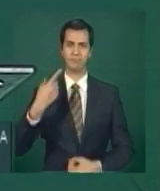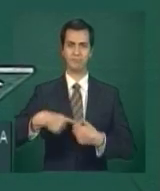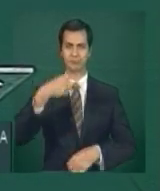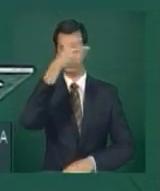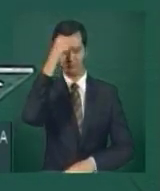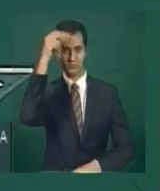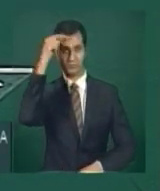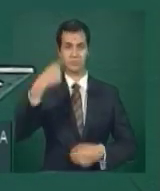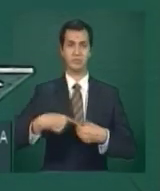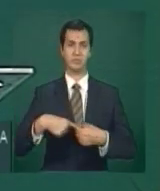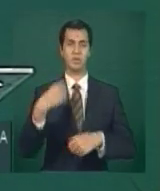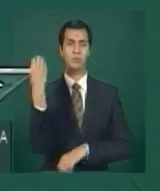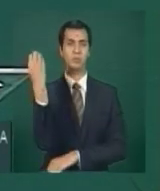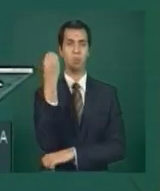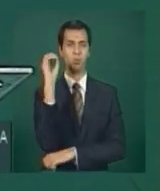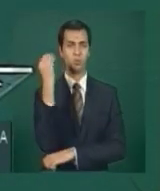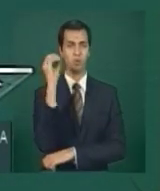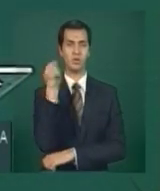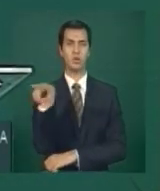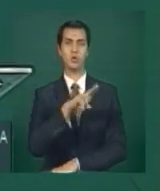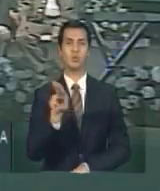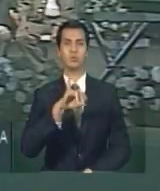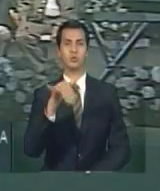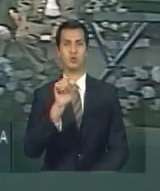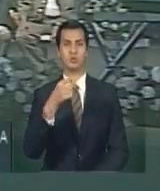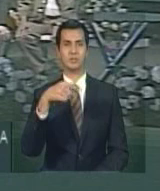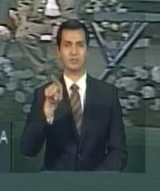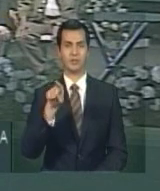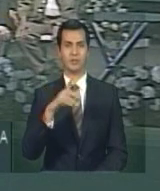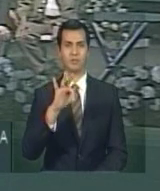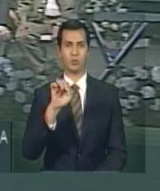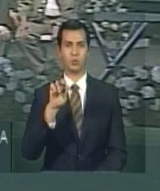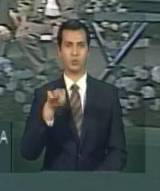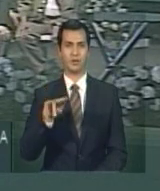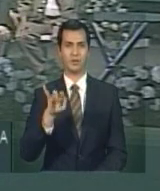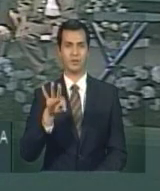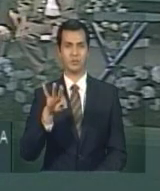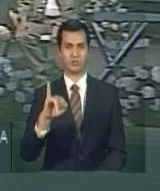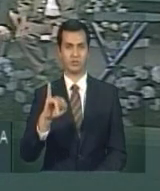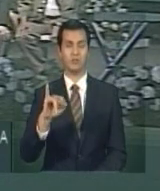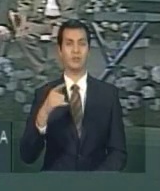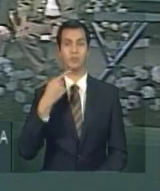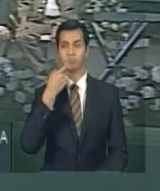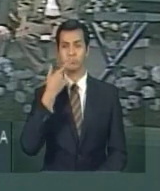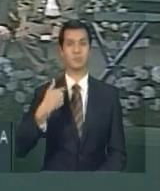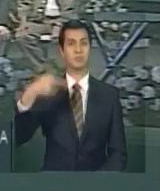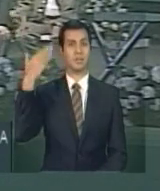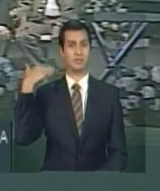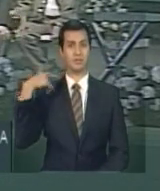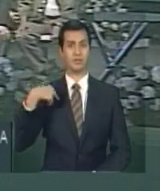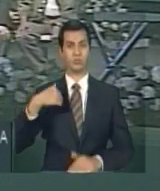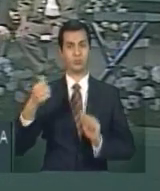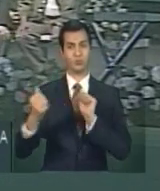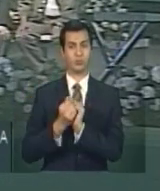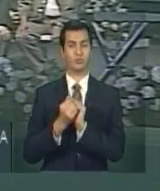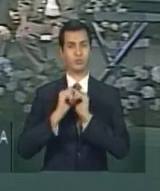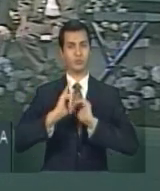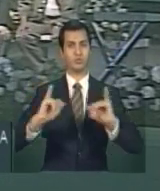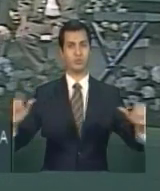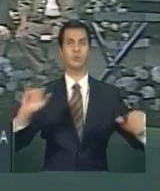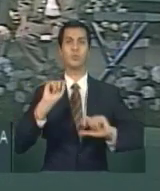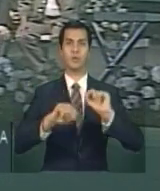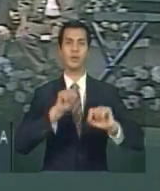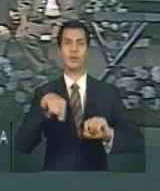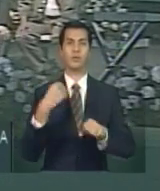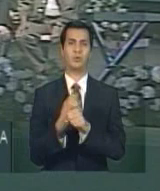de Porto Alegre, José Fortunati, com quem recentemente anunciei mais uma parceria, que foi a